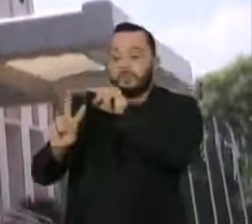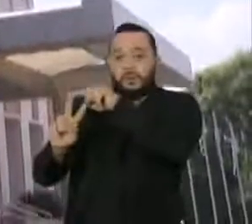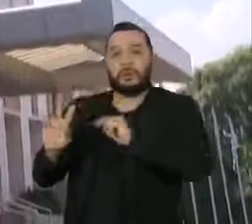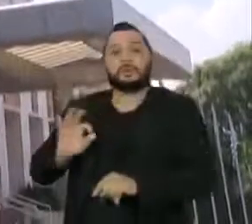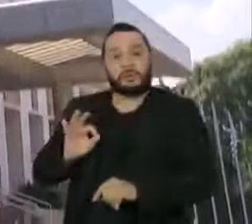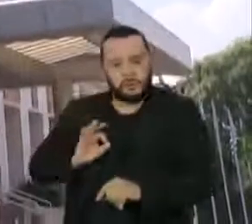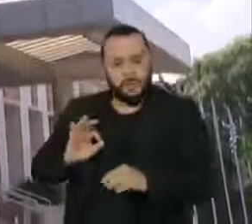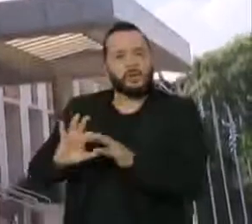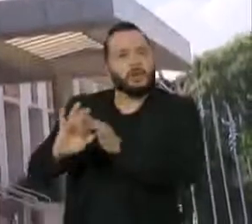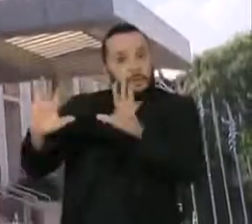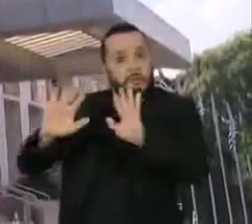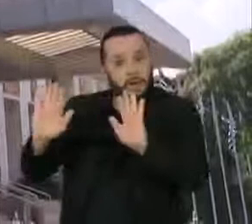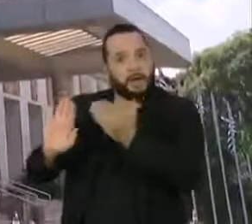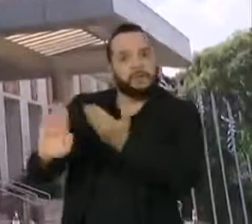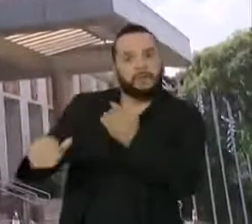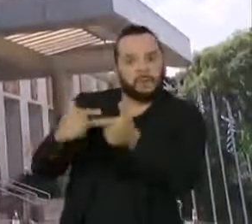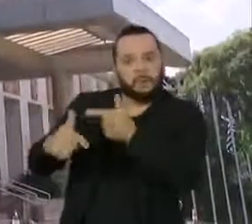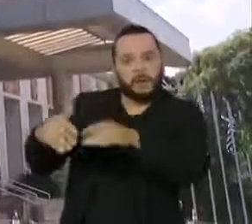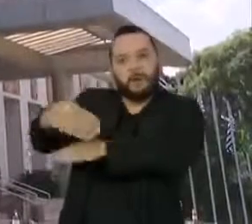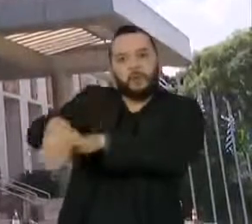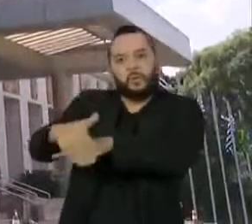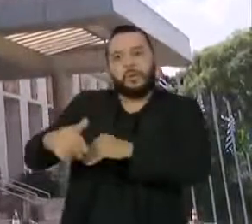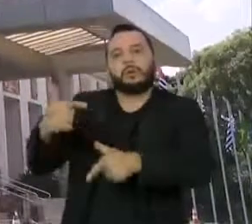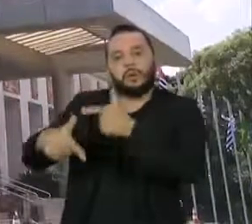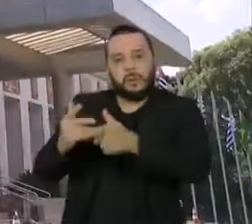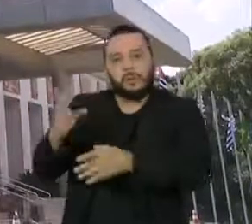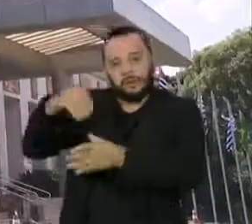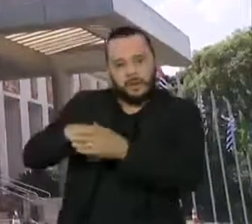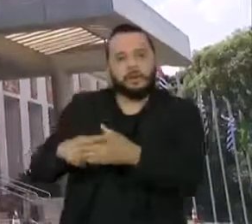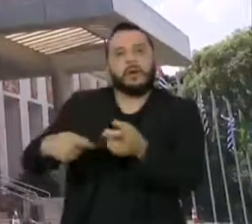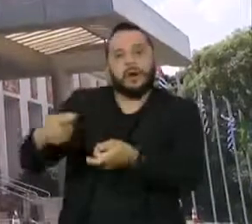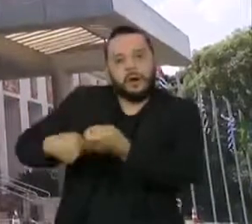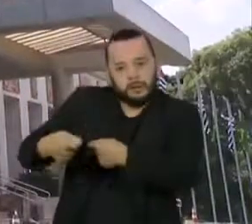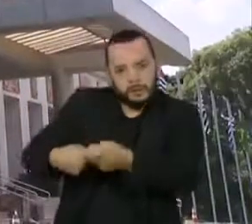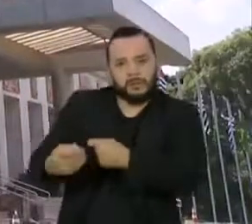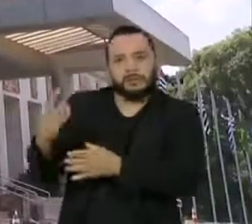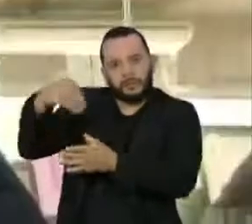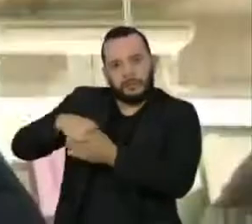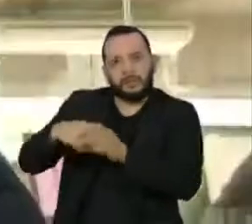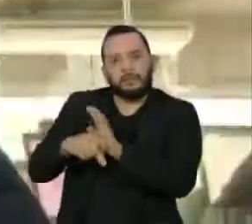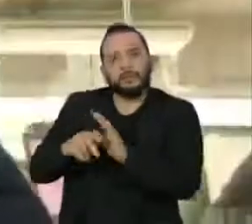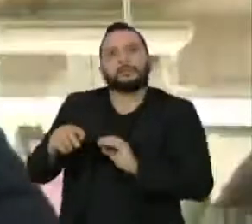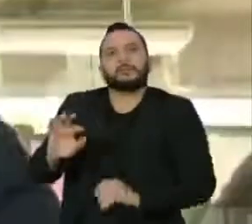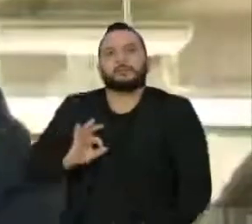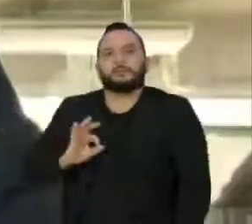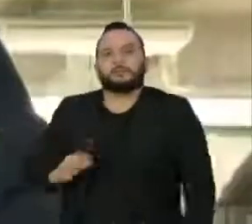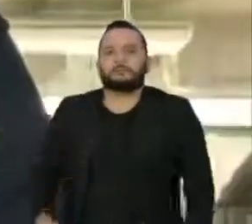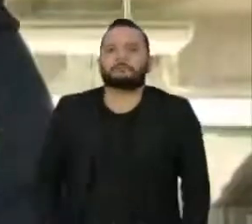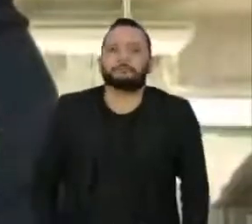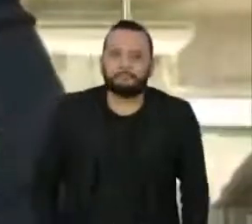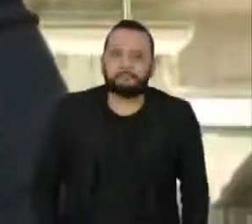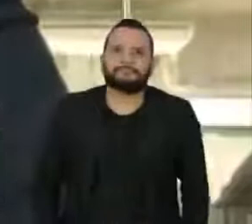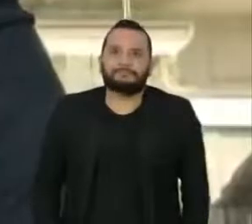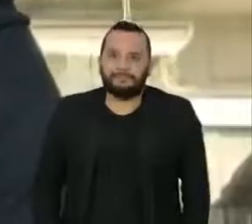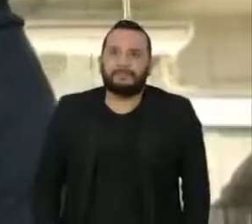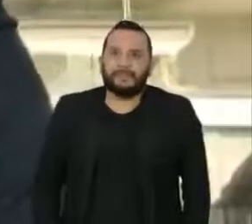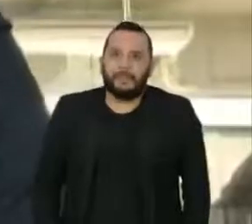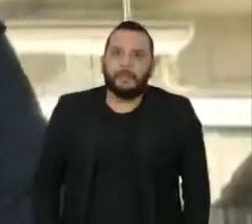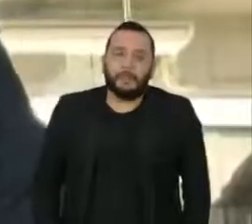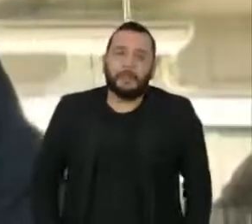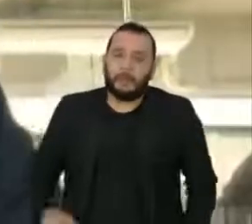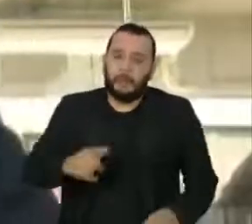mas foram afastados dos trabalhos nas ruas e mantêm apenas atividades burocráticas na corporação. A denúncia, assim, no mínimo,